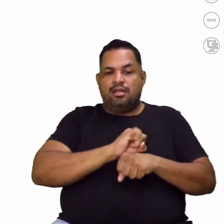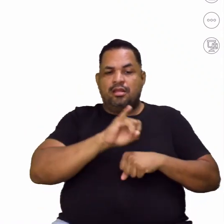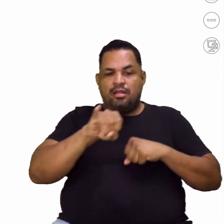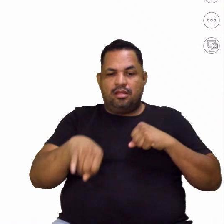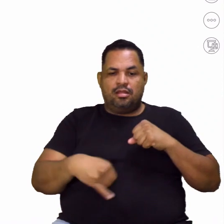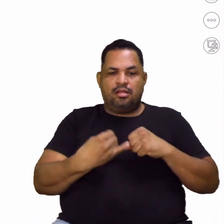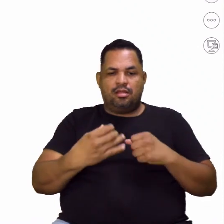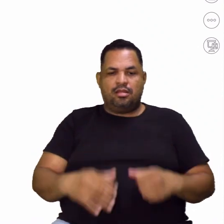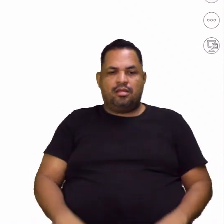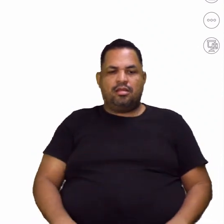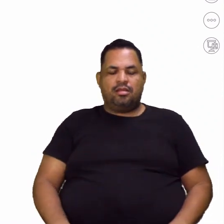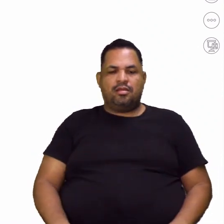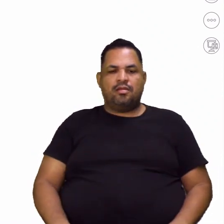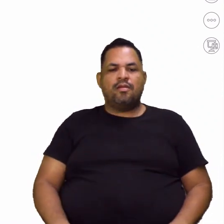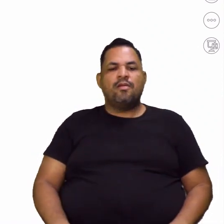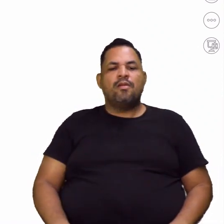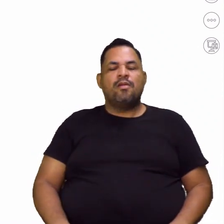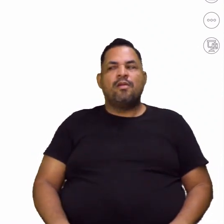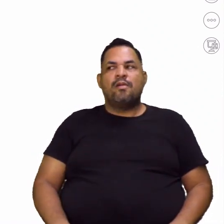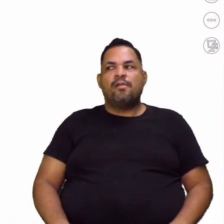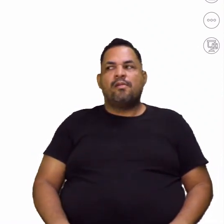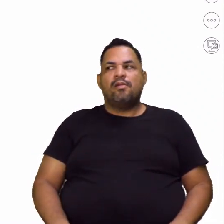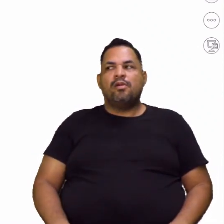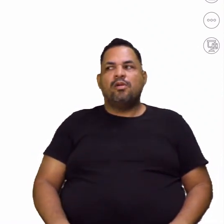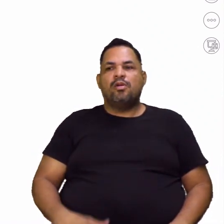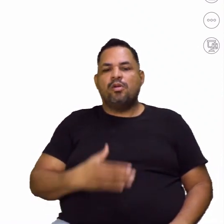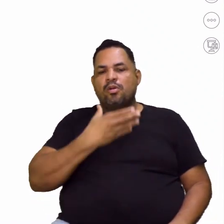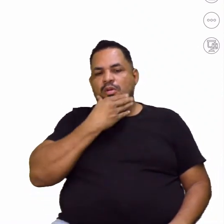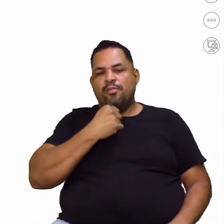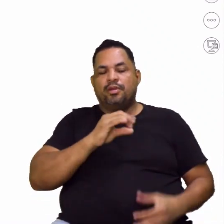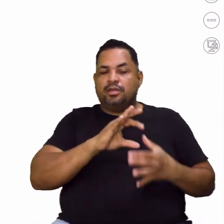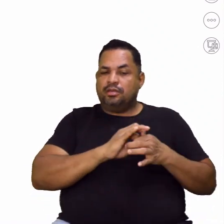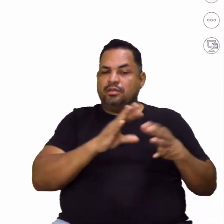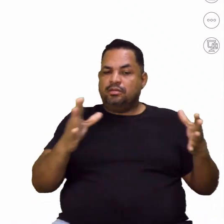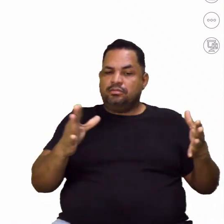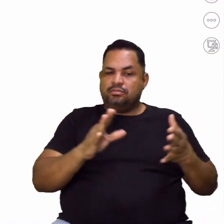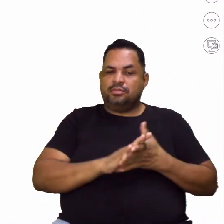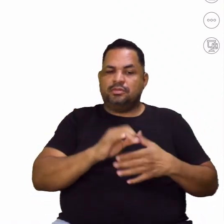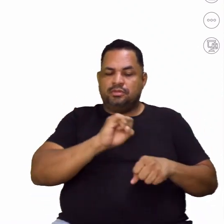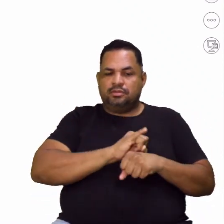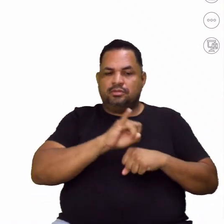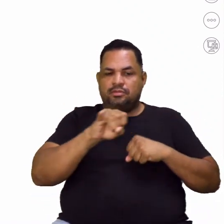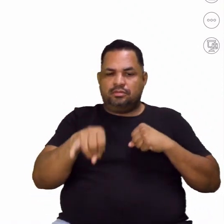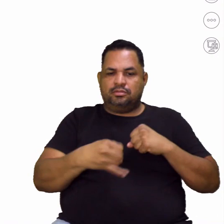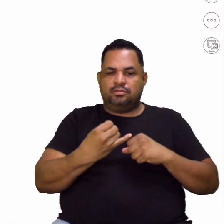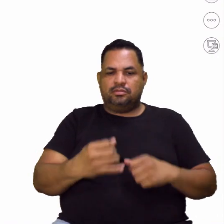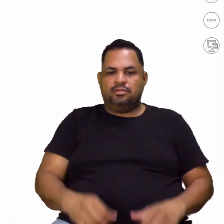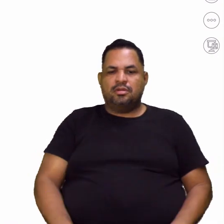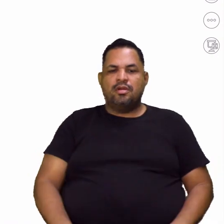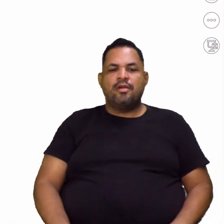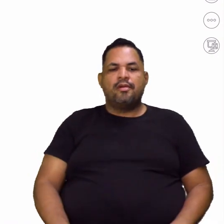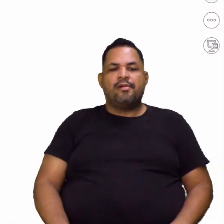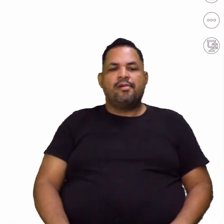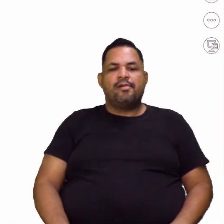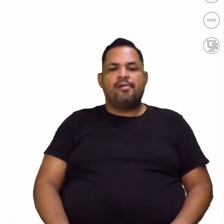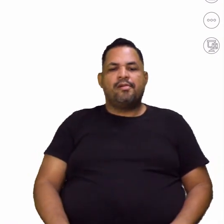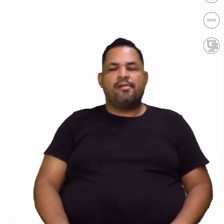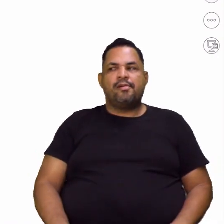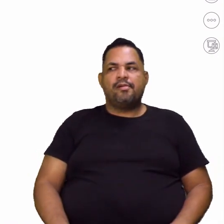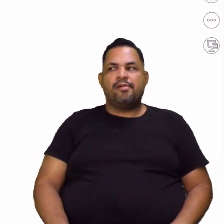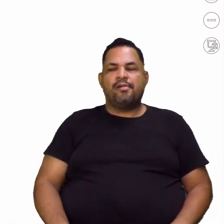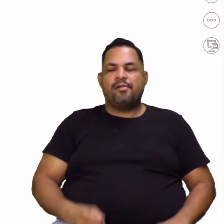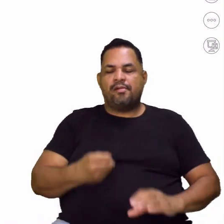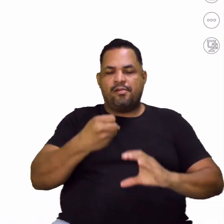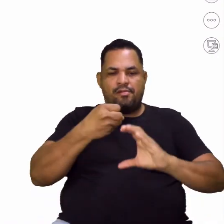Adjetivo. Tá? Como assim? Homem livre. Mulher livre. Adjetivo. Tá certo? Estou caracterizando